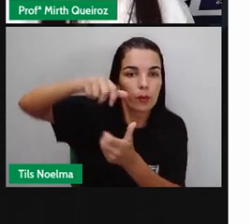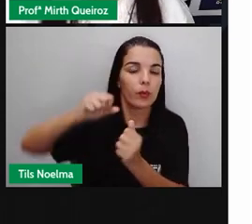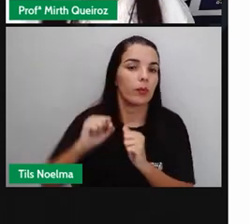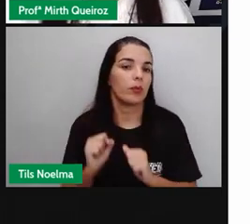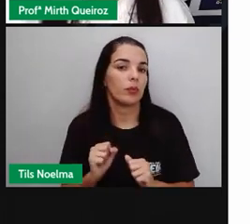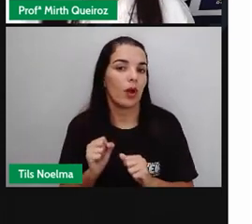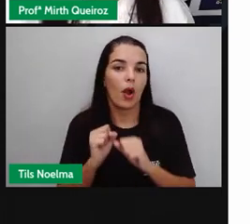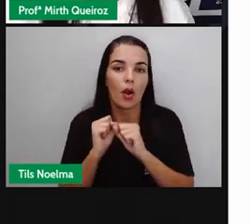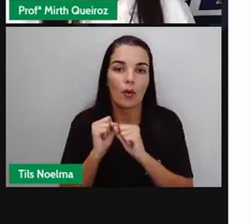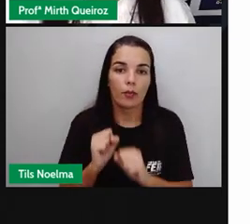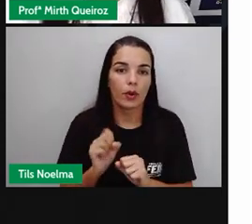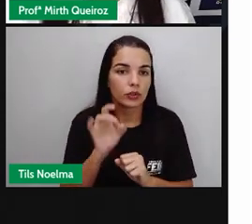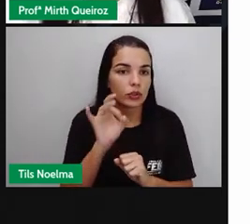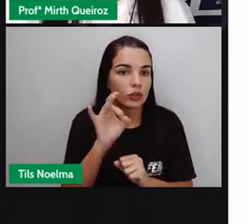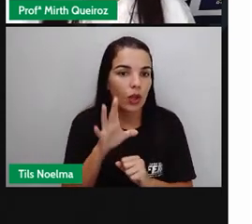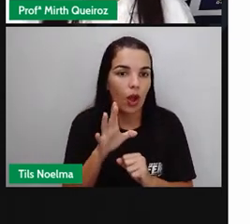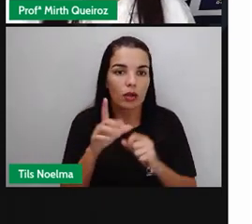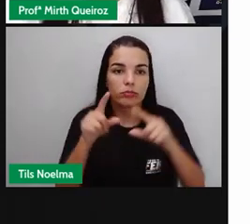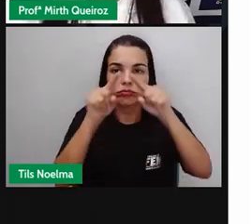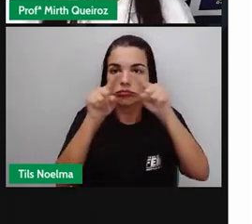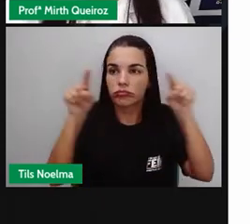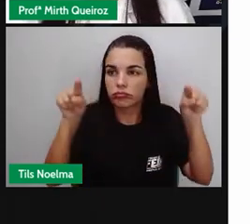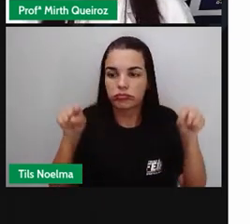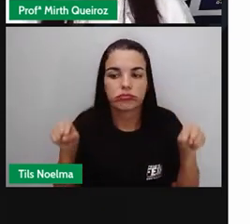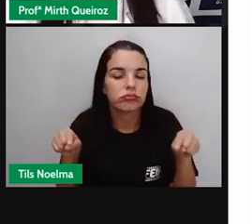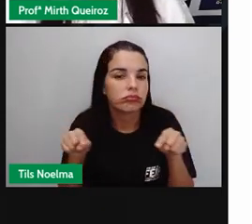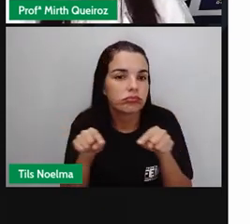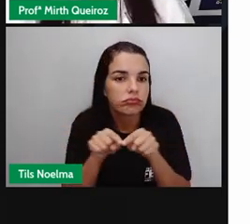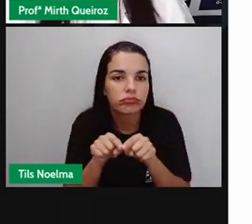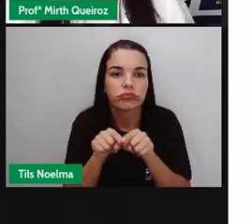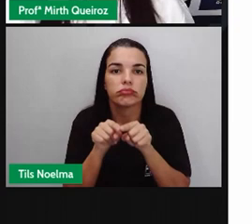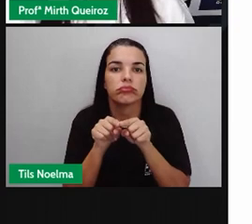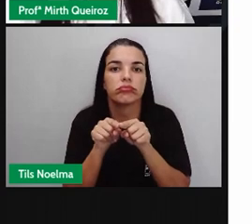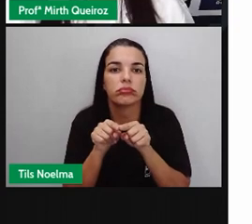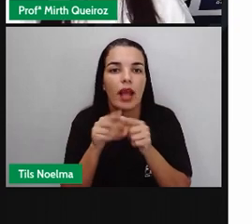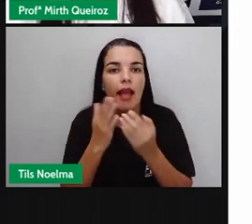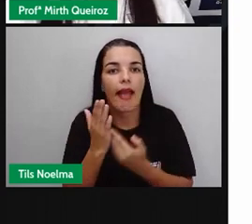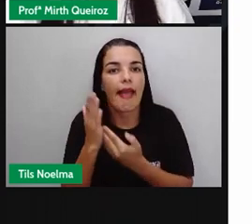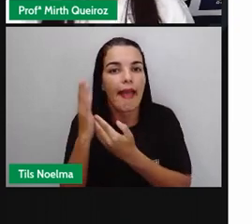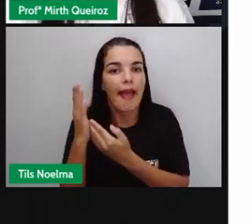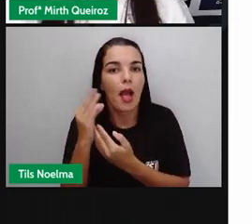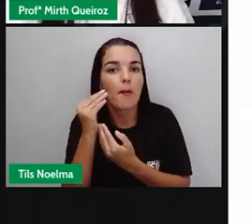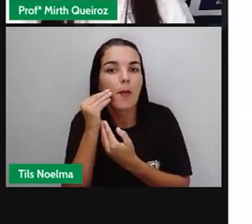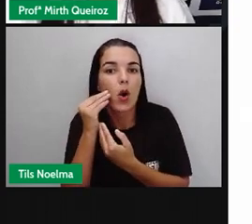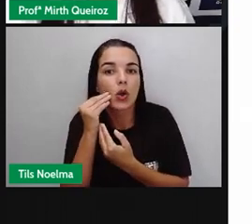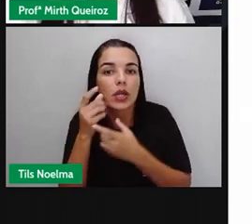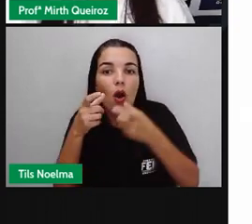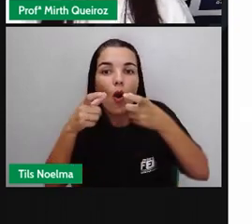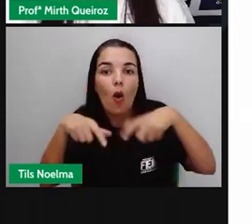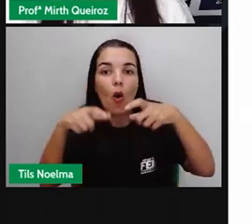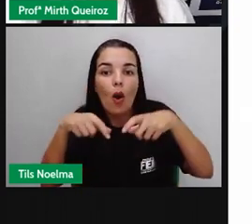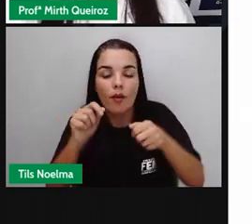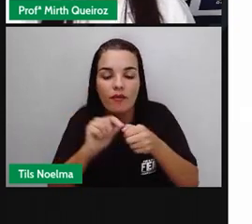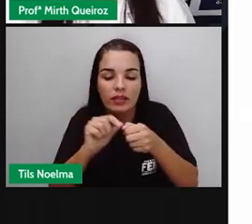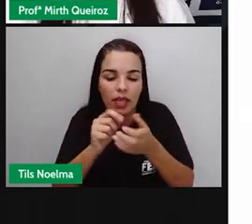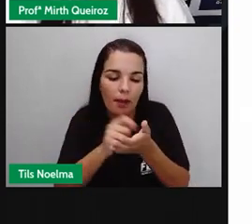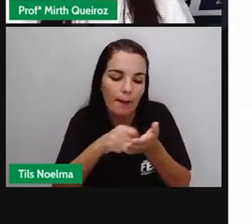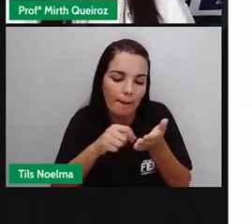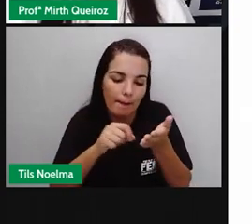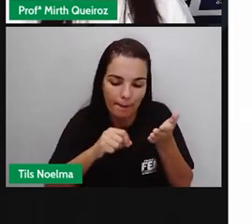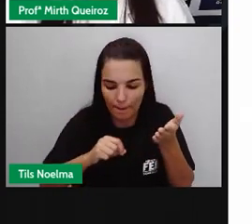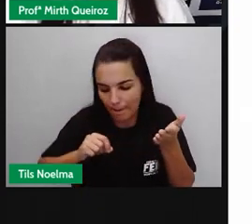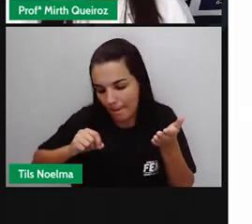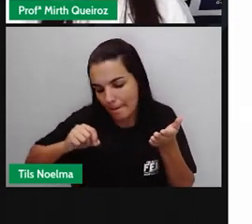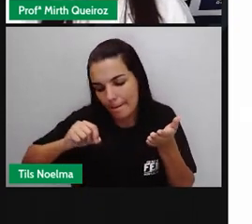ou pode ser a região onde fica o nosso próprio continente, né? Não importa. Qual